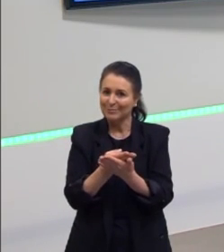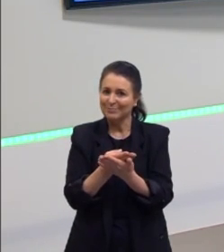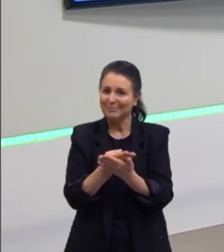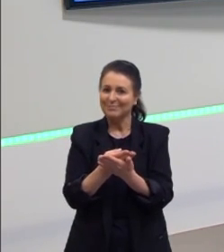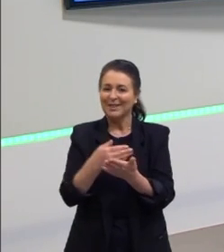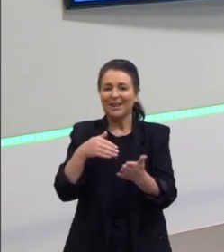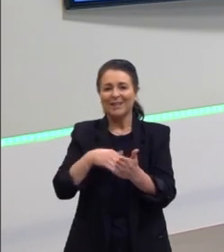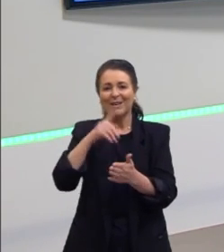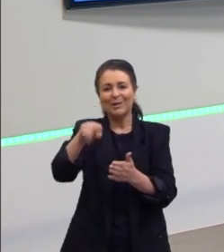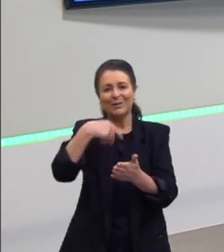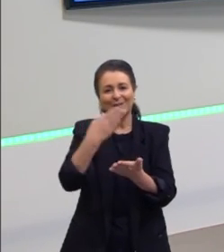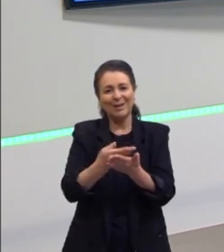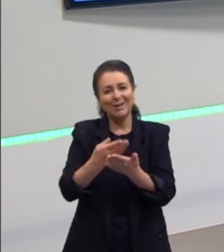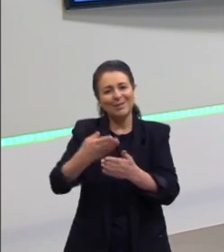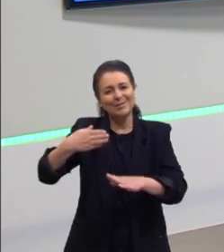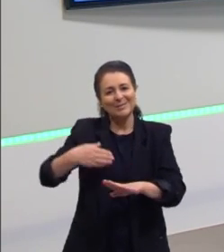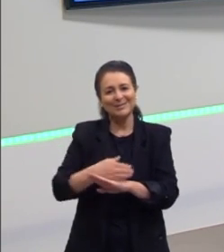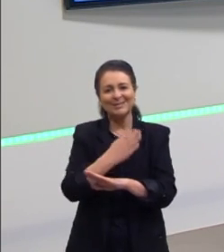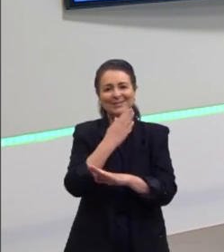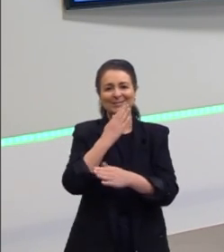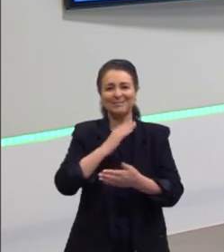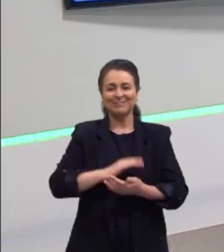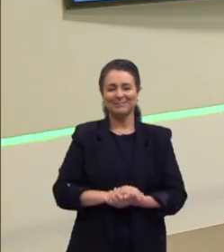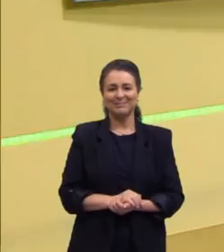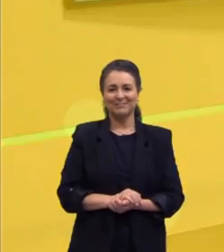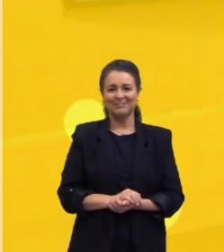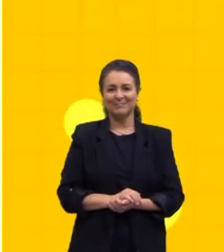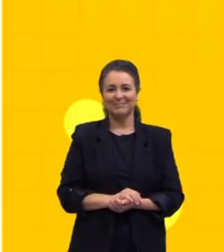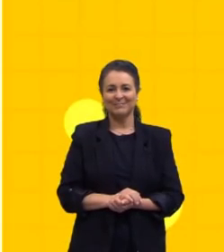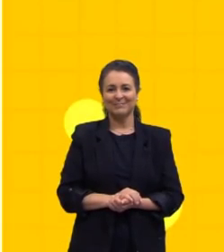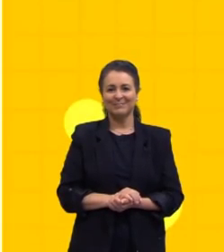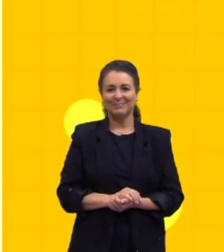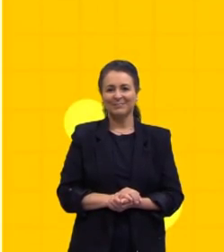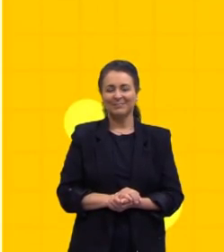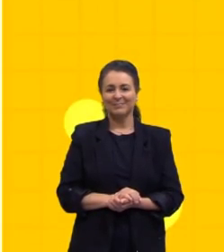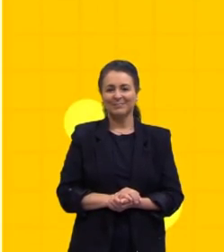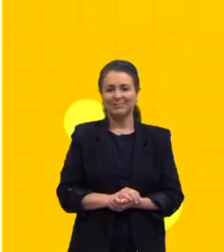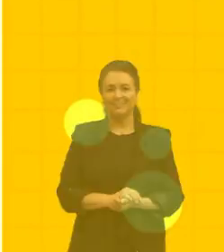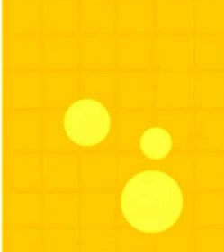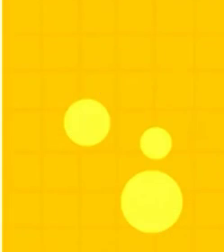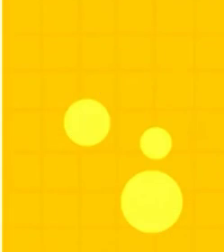Até a próxima. Partiu, passar? Tchau.